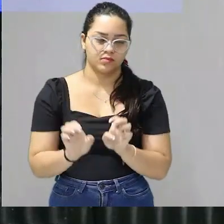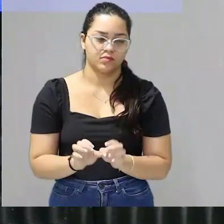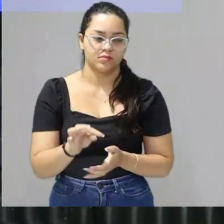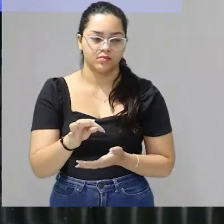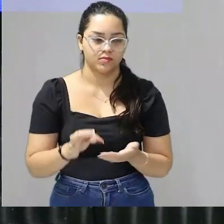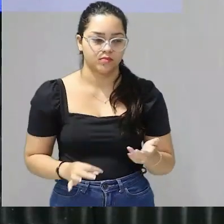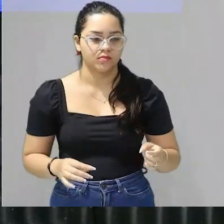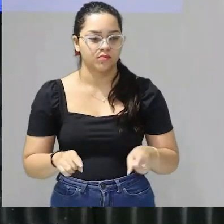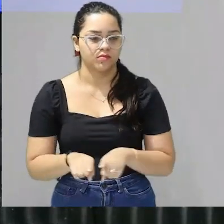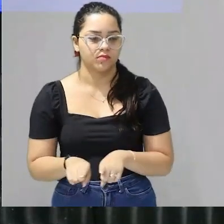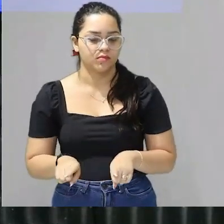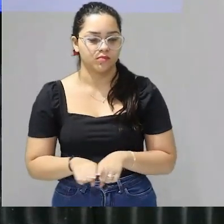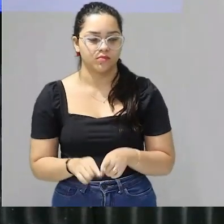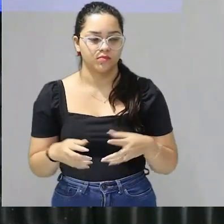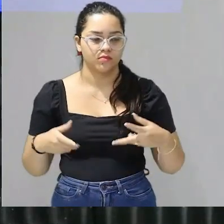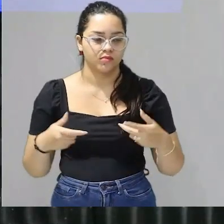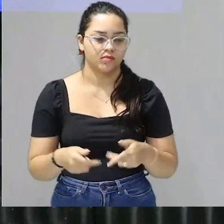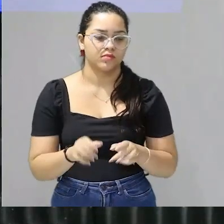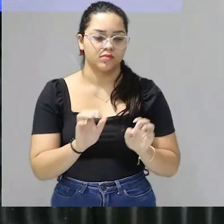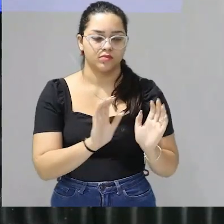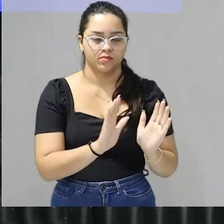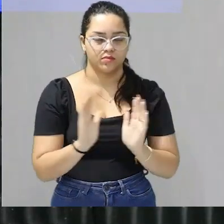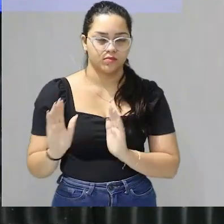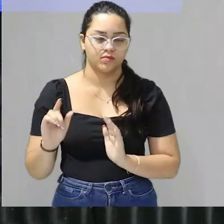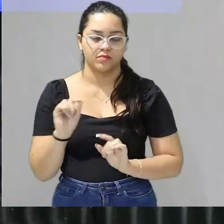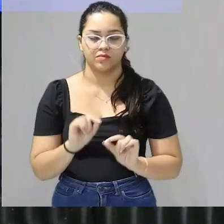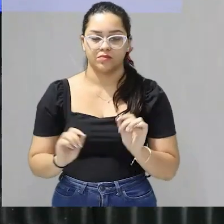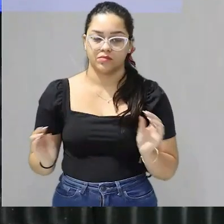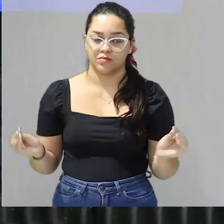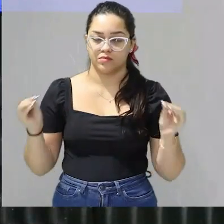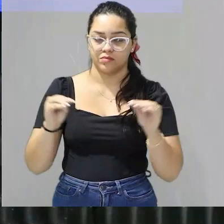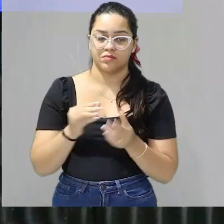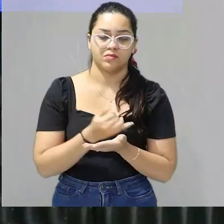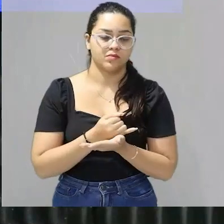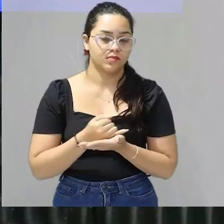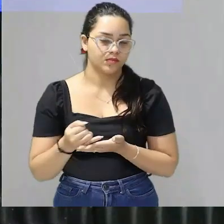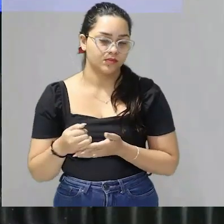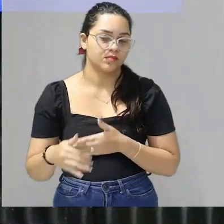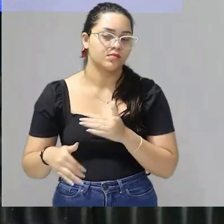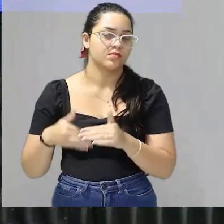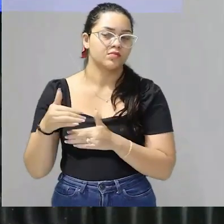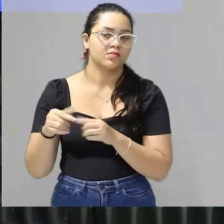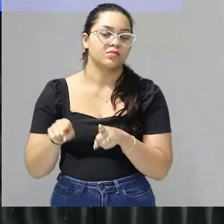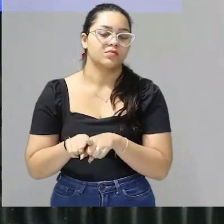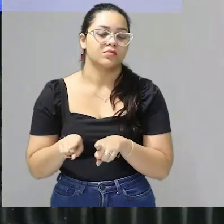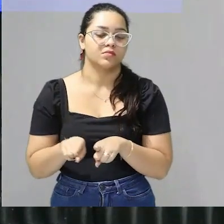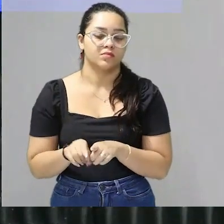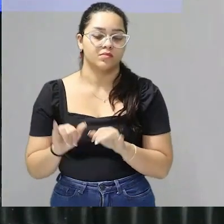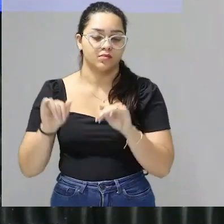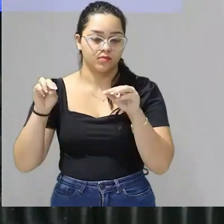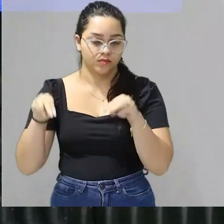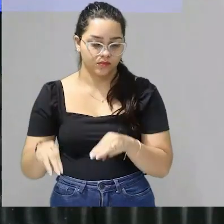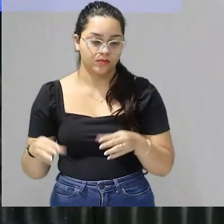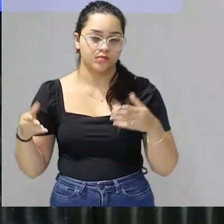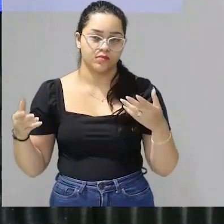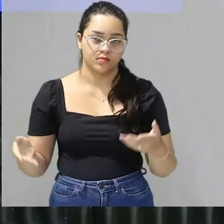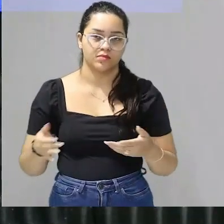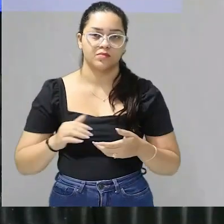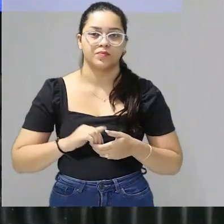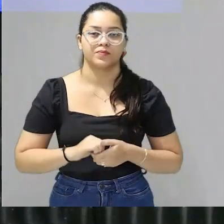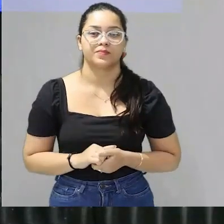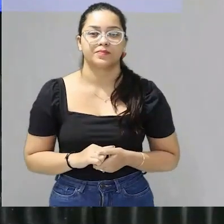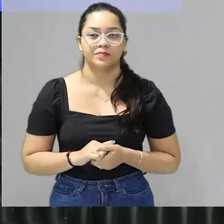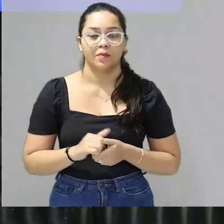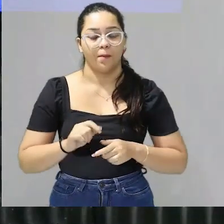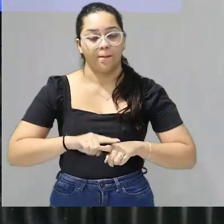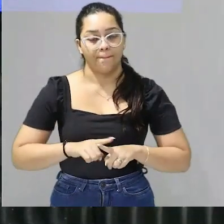dissertativo sabem todas as etapas o que colocar na introdução o que deve ser colocado no desenvolvimento e